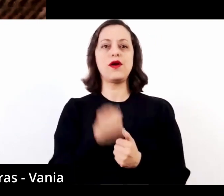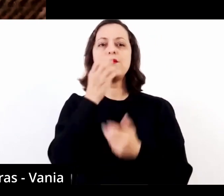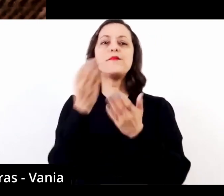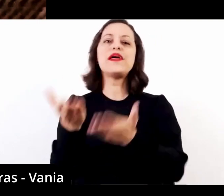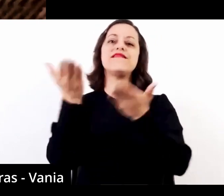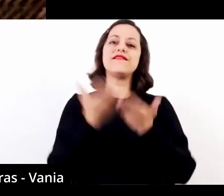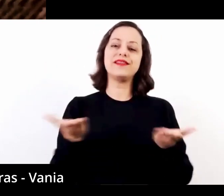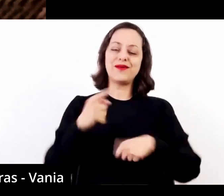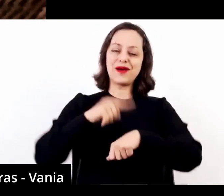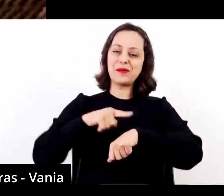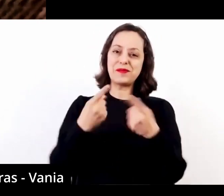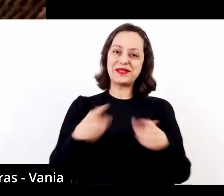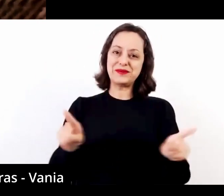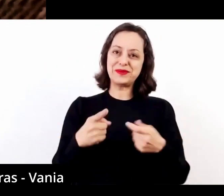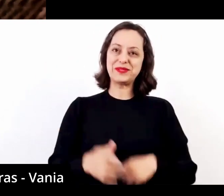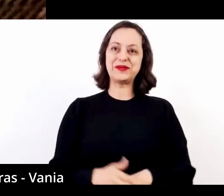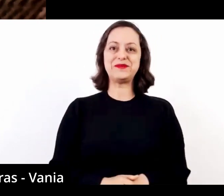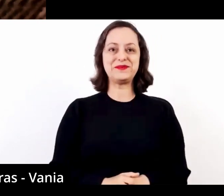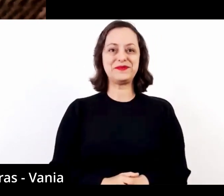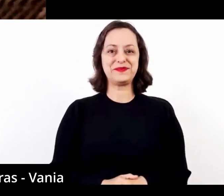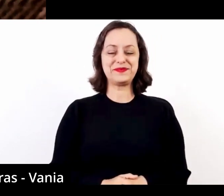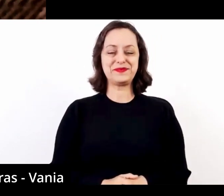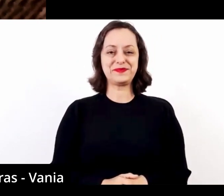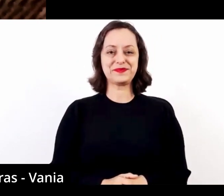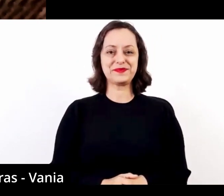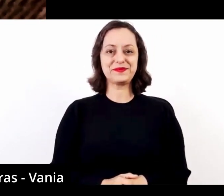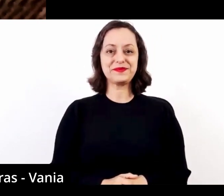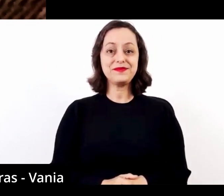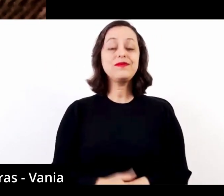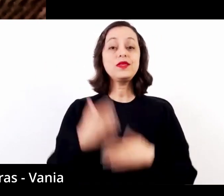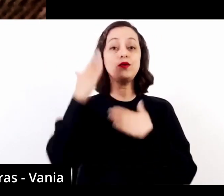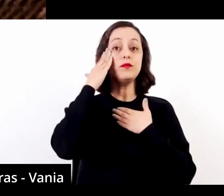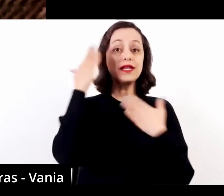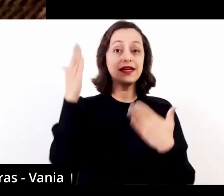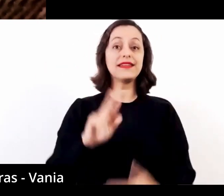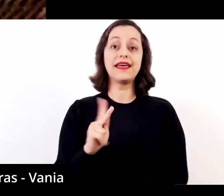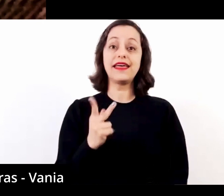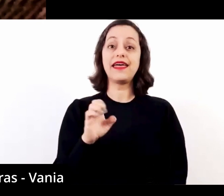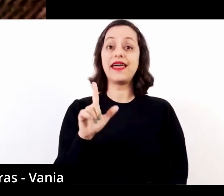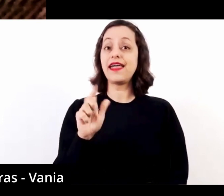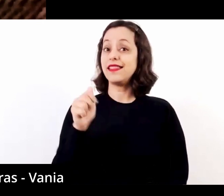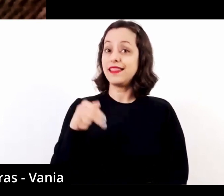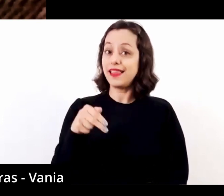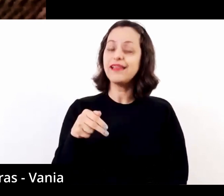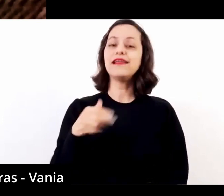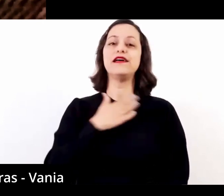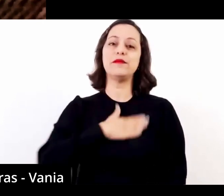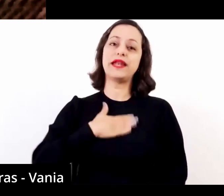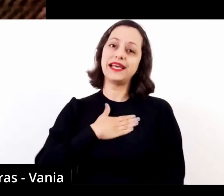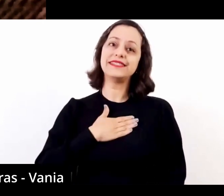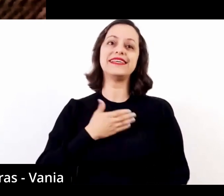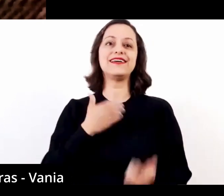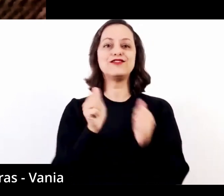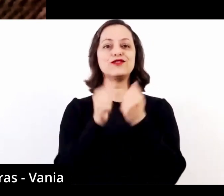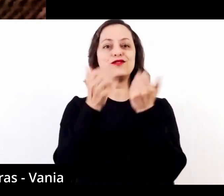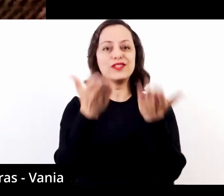Muito obrigado, Helen. Prazer estar aqui com você, com a Vânia e os amigos e amigas da cultura artística.